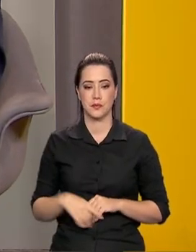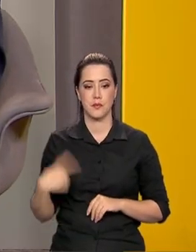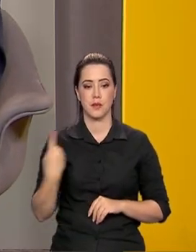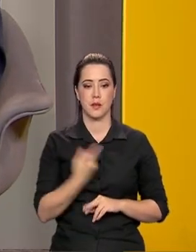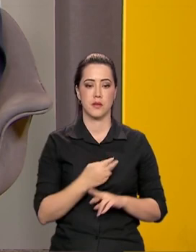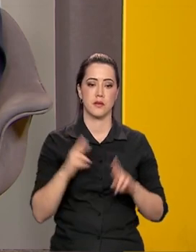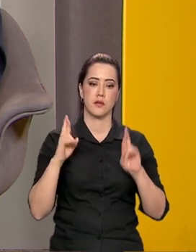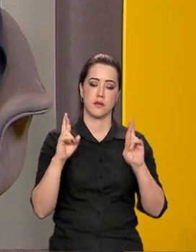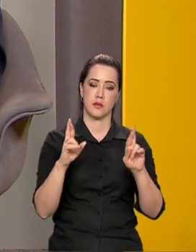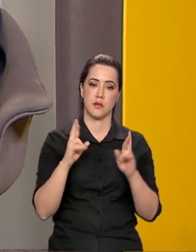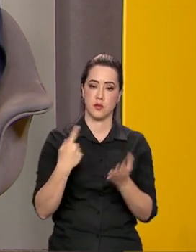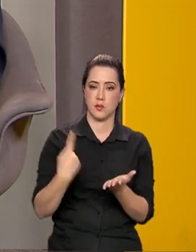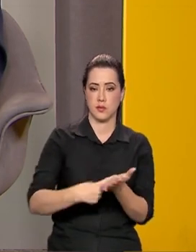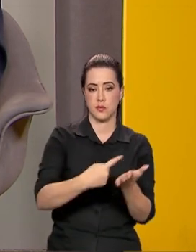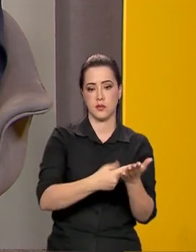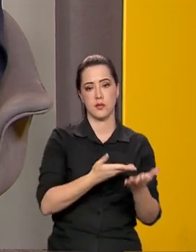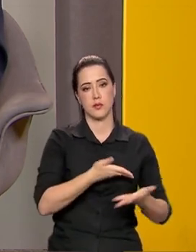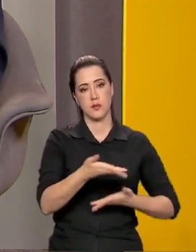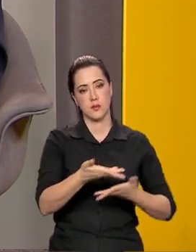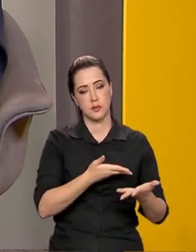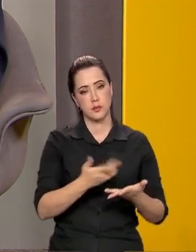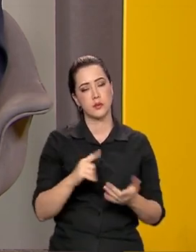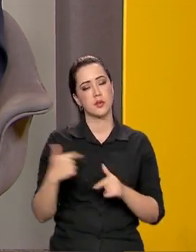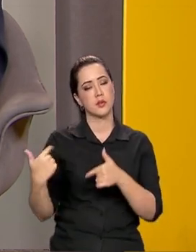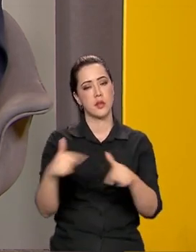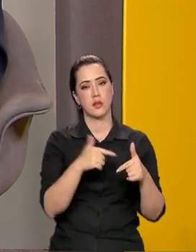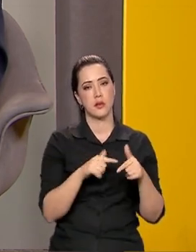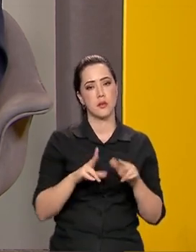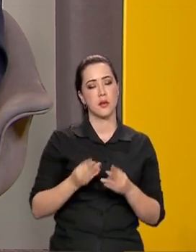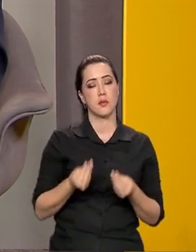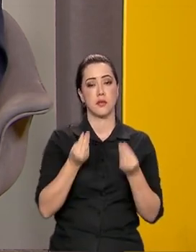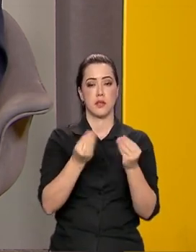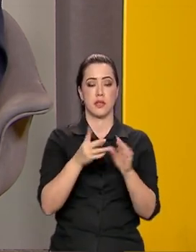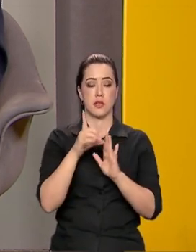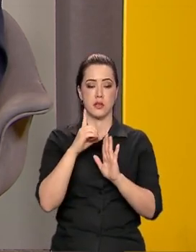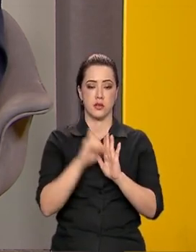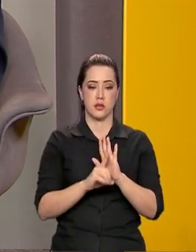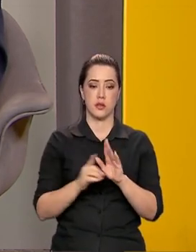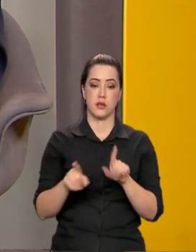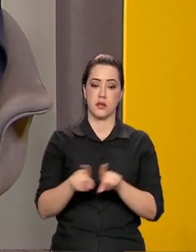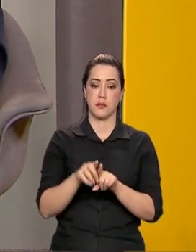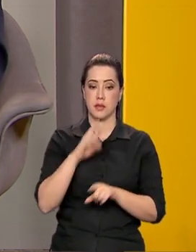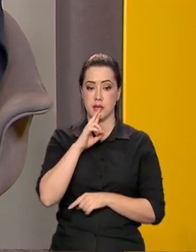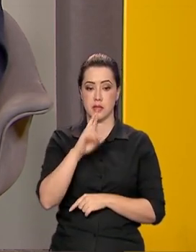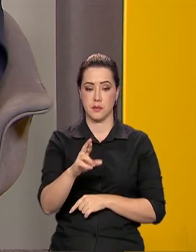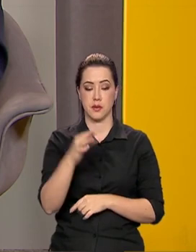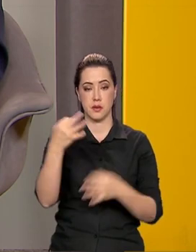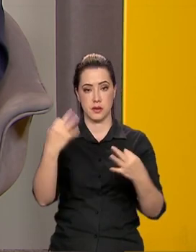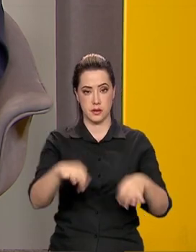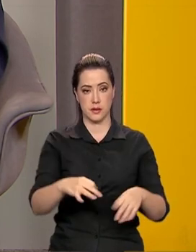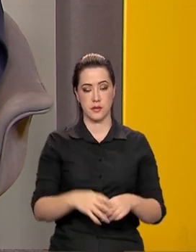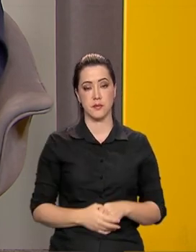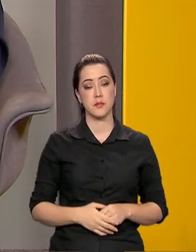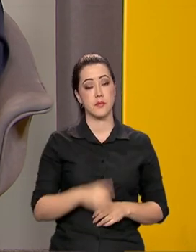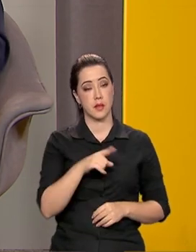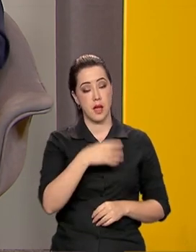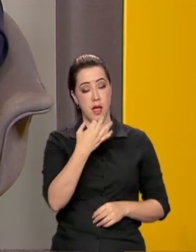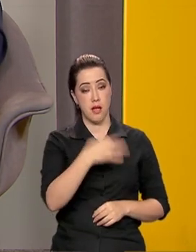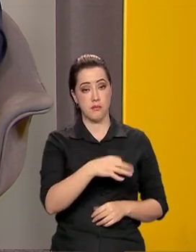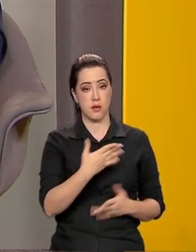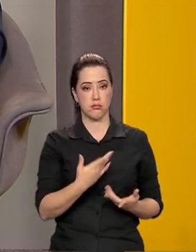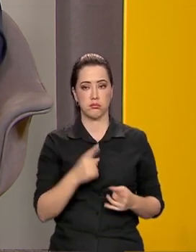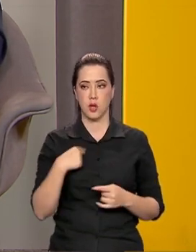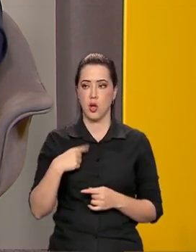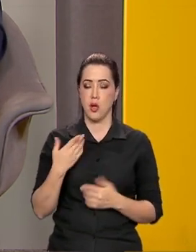acordos, esse movimento, essa força-tarefa para a garantia de direitos também gere resultado na prática, né, Roberto? É verdade. Alguns resultados